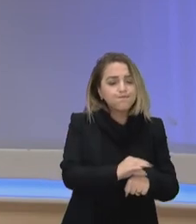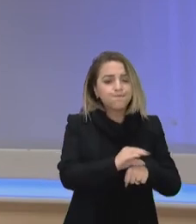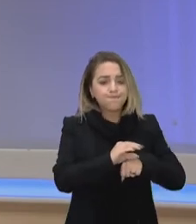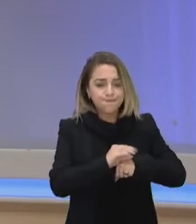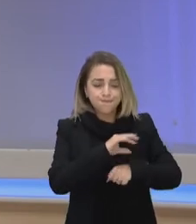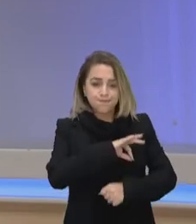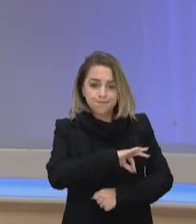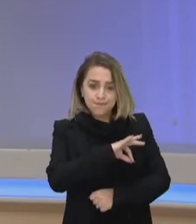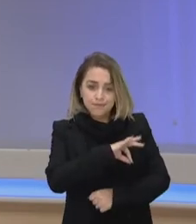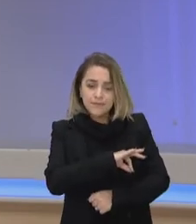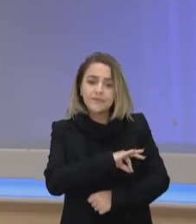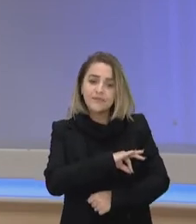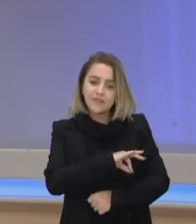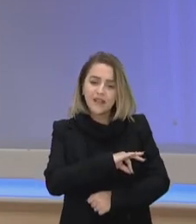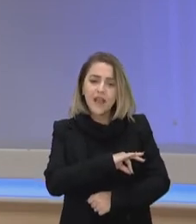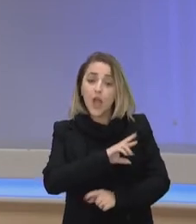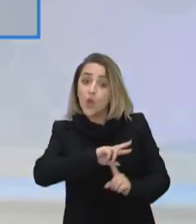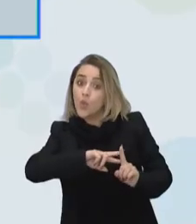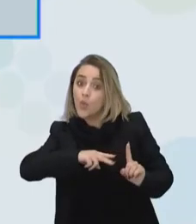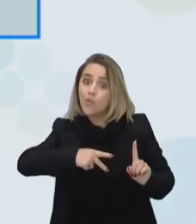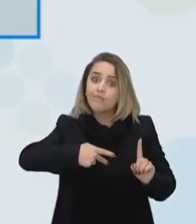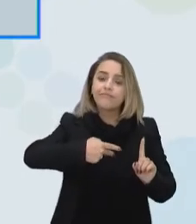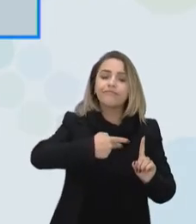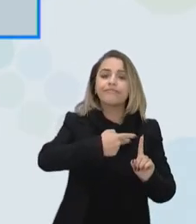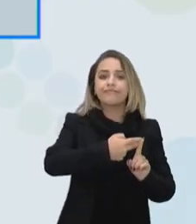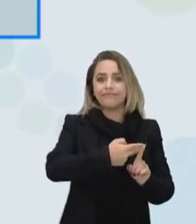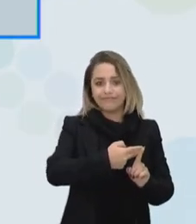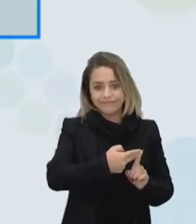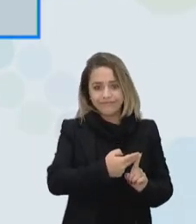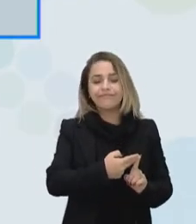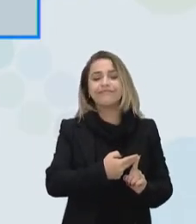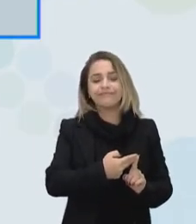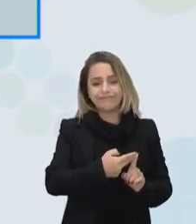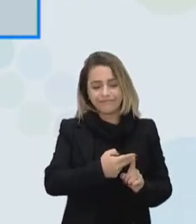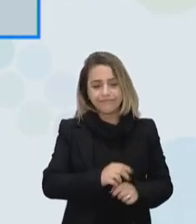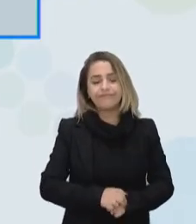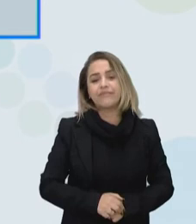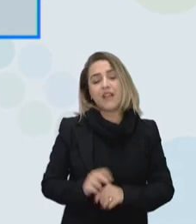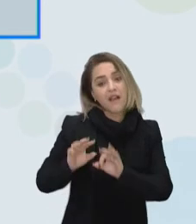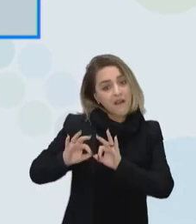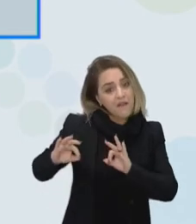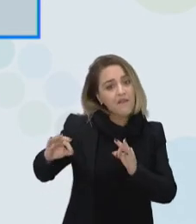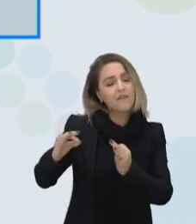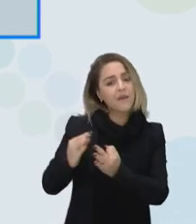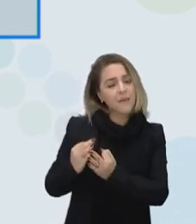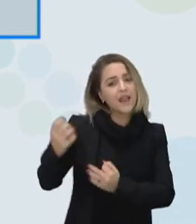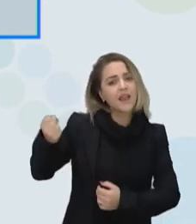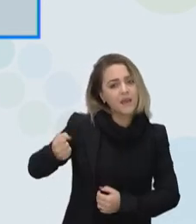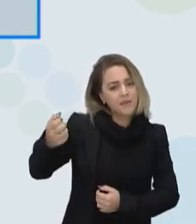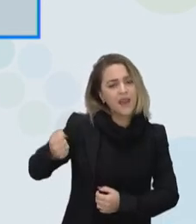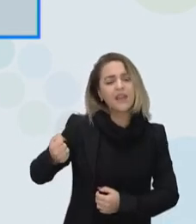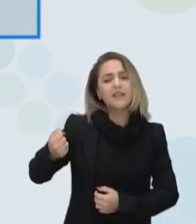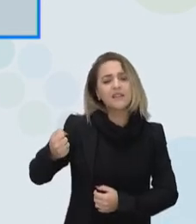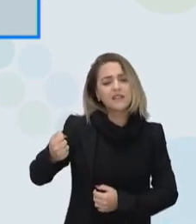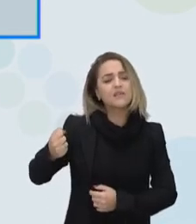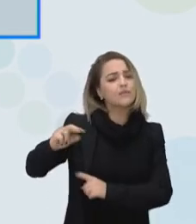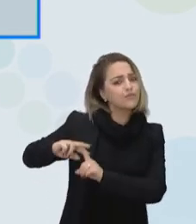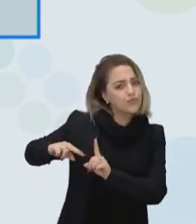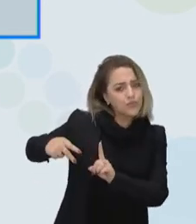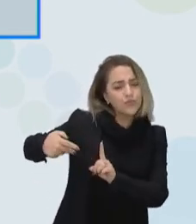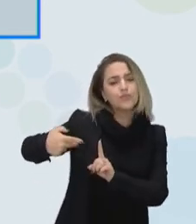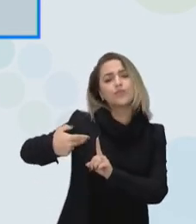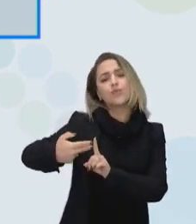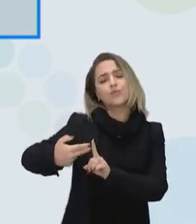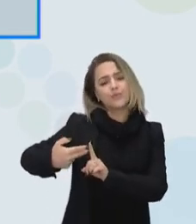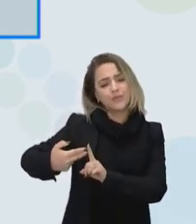quase duas vezes maior, né? As famílias de cor de pele branca, elas têm um rendimento que é de quase duas vezes